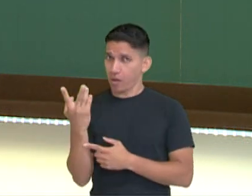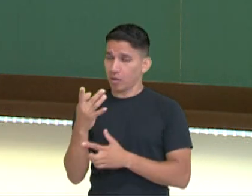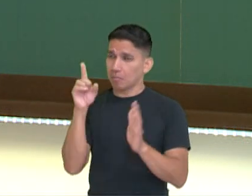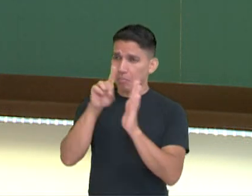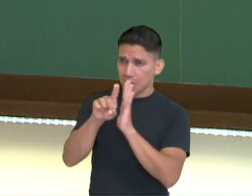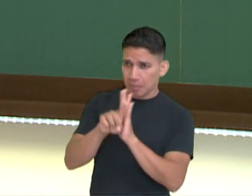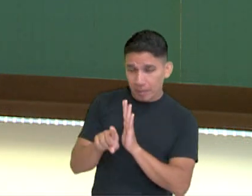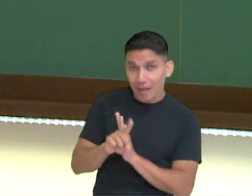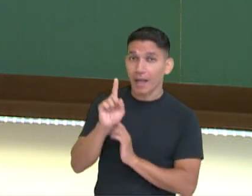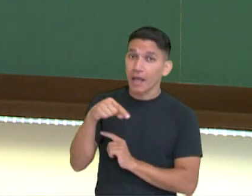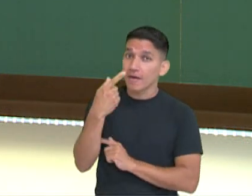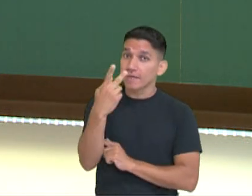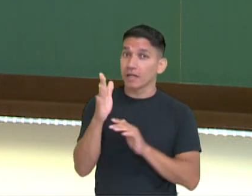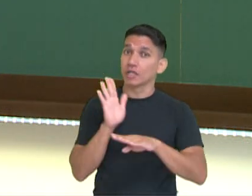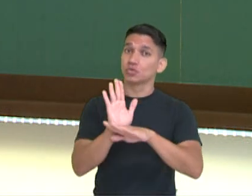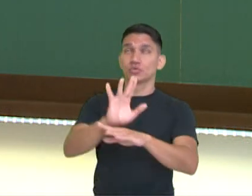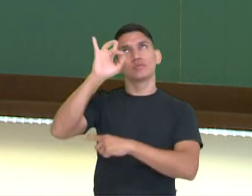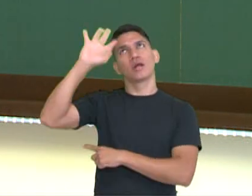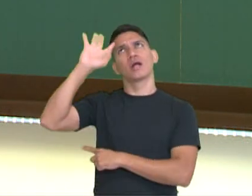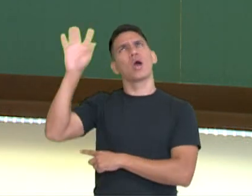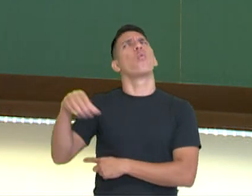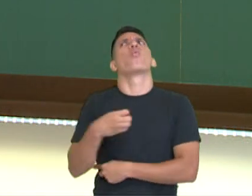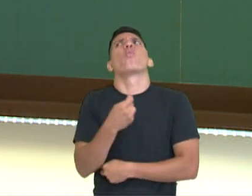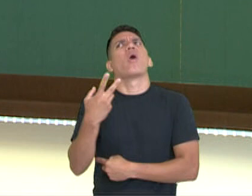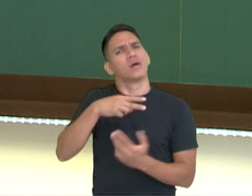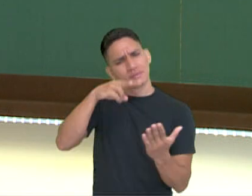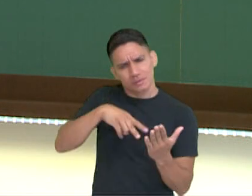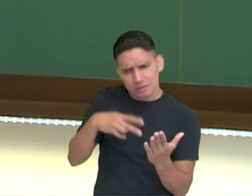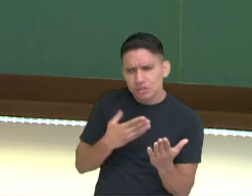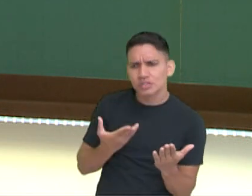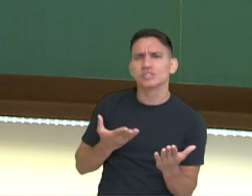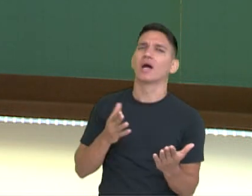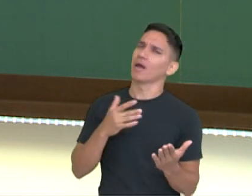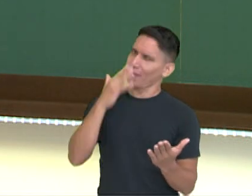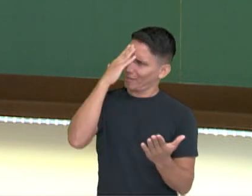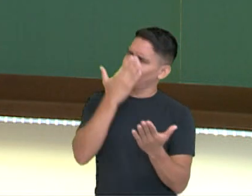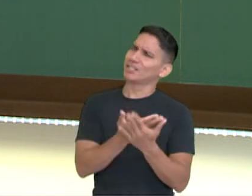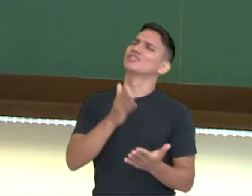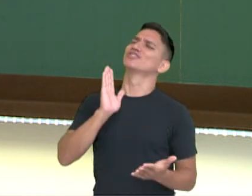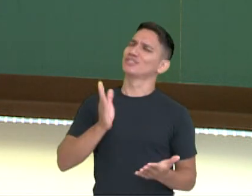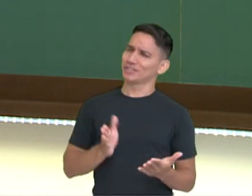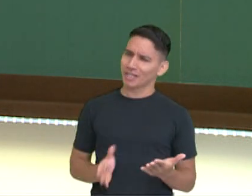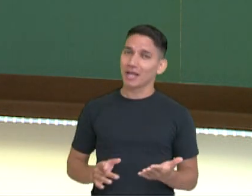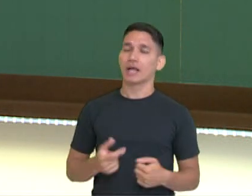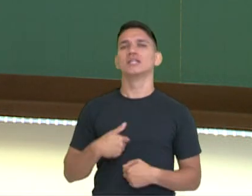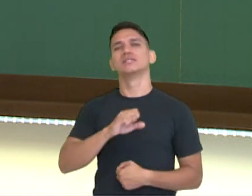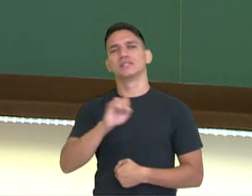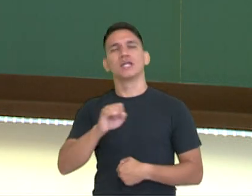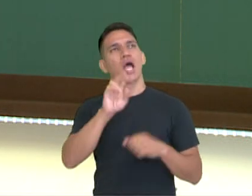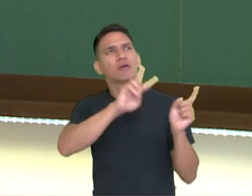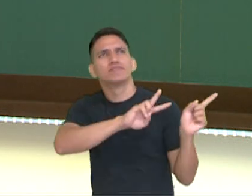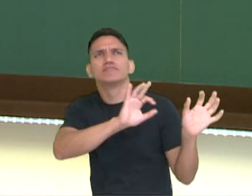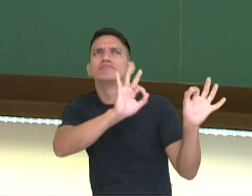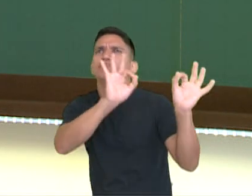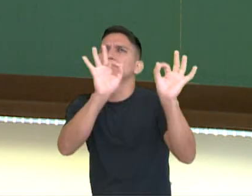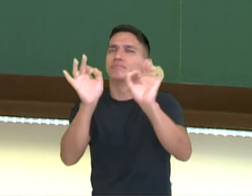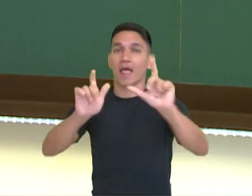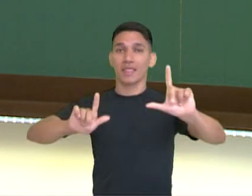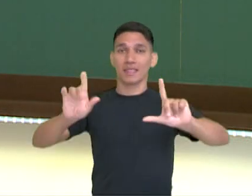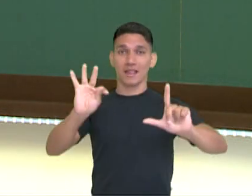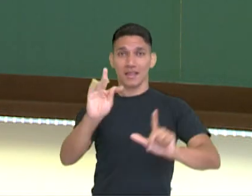você se lembre das entrevistas que já leu, porque certamente já deu. Quem assiste TV também já